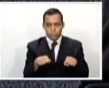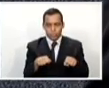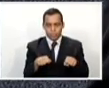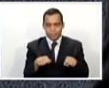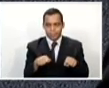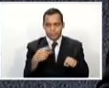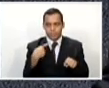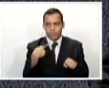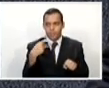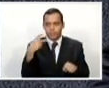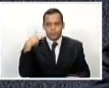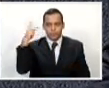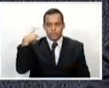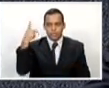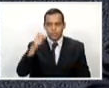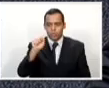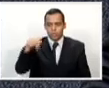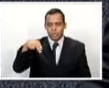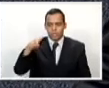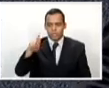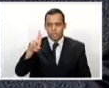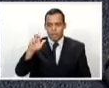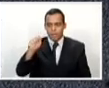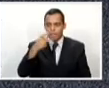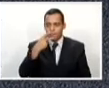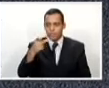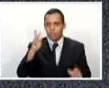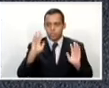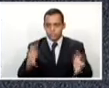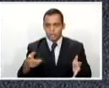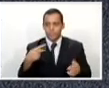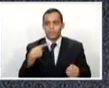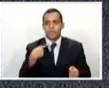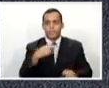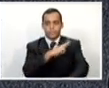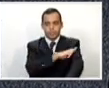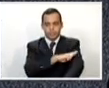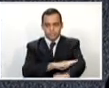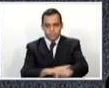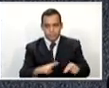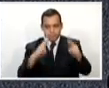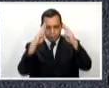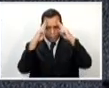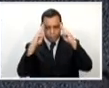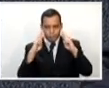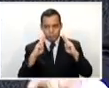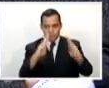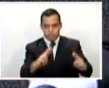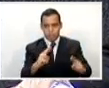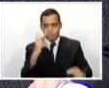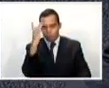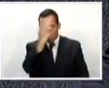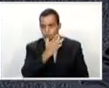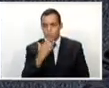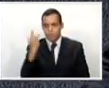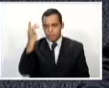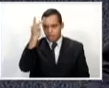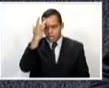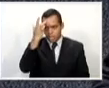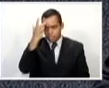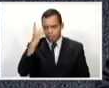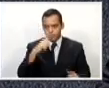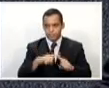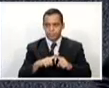porque, como disse o nosso amigo André Matarazzo, muitas vezes, eu tenho grande respeito pelo prefeito Fernando Haddad, eu sou partidário nesse aspecto, que eu acho que tem que pensar na cidade,